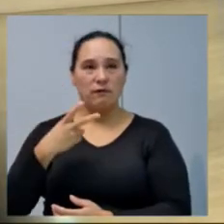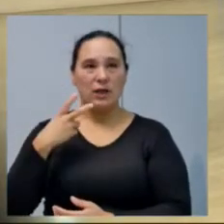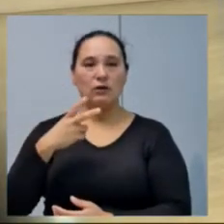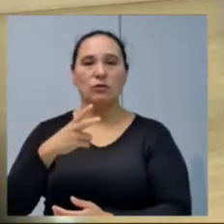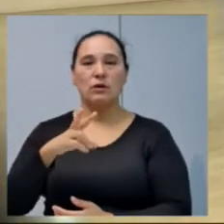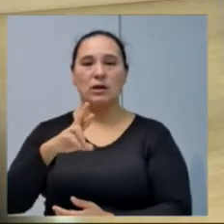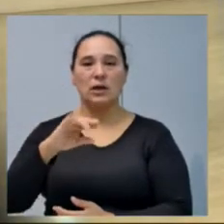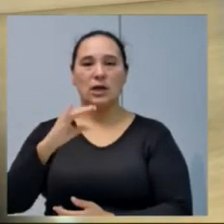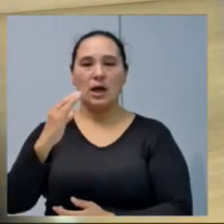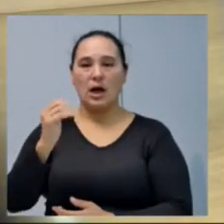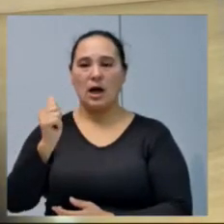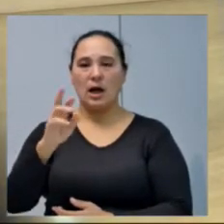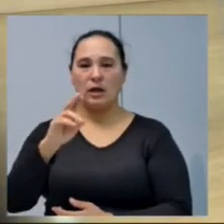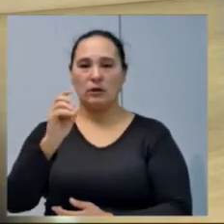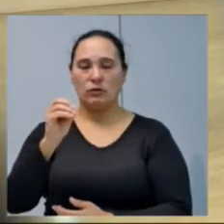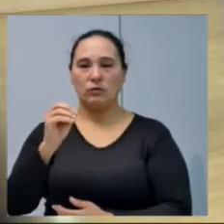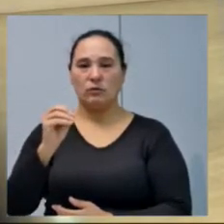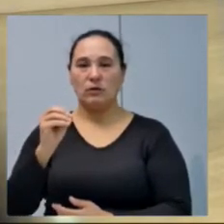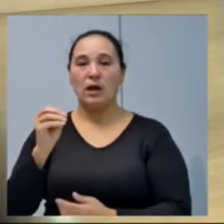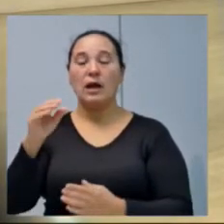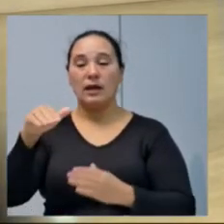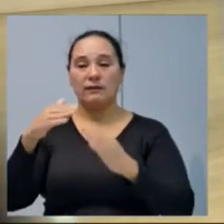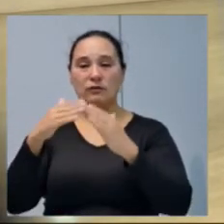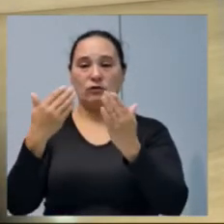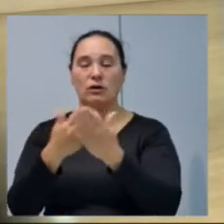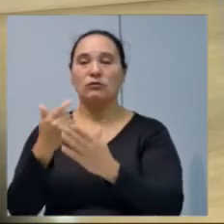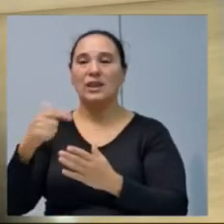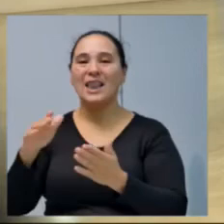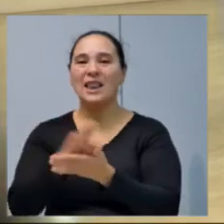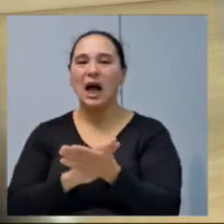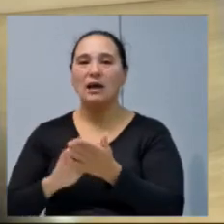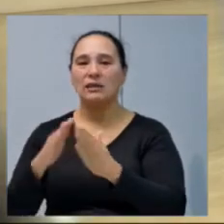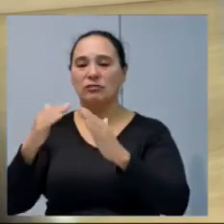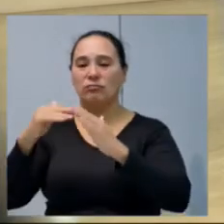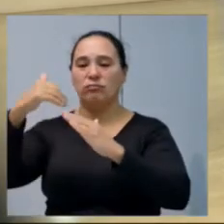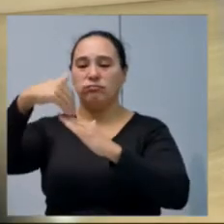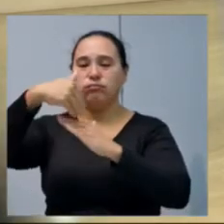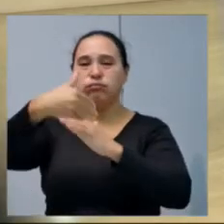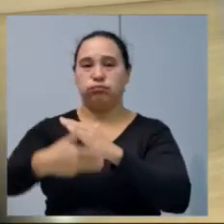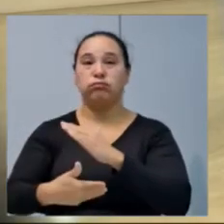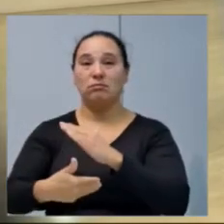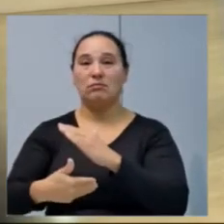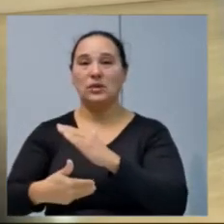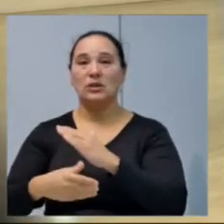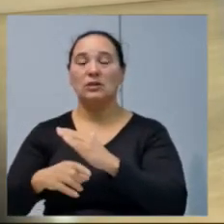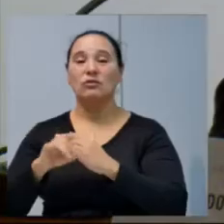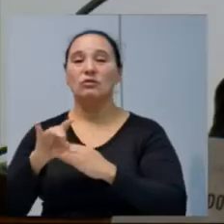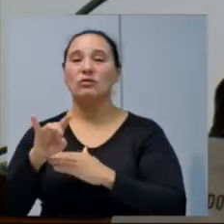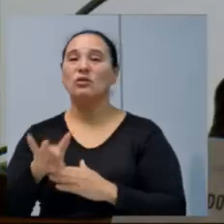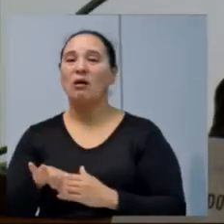Inclusive, essa escola está em ruínas, ela já não tem mais telhado, já tem parede caída, então, seria mais para